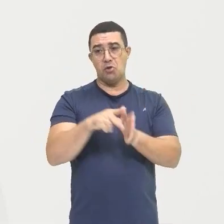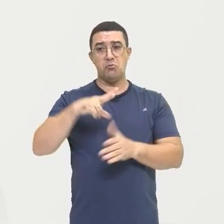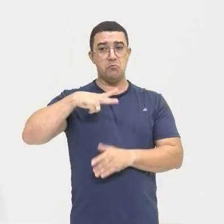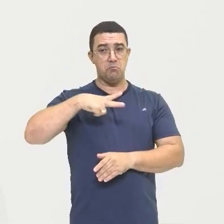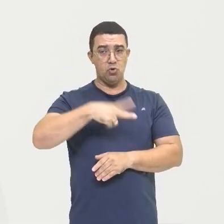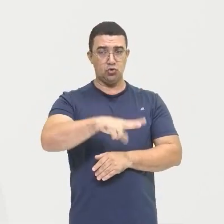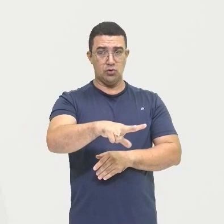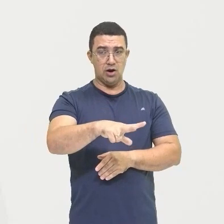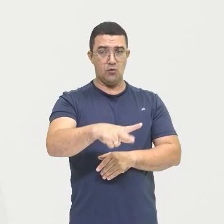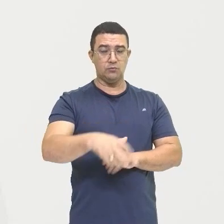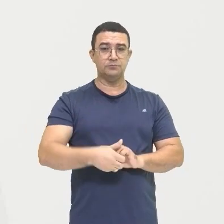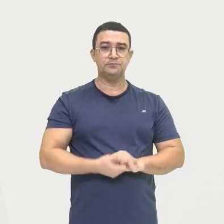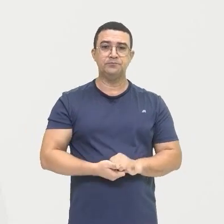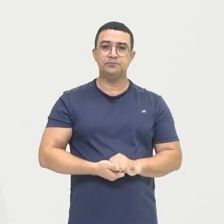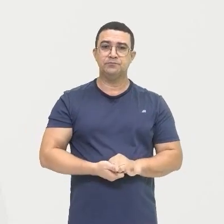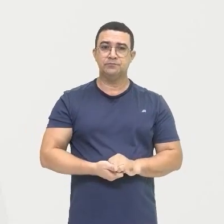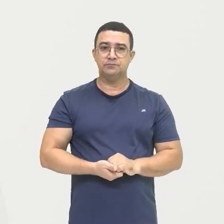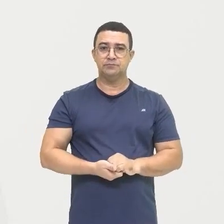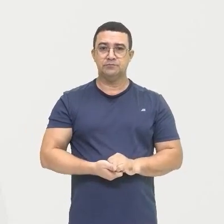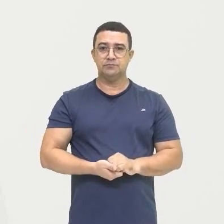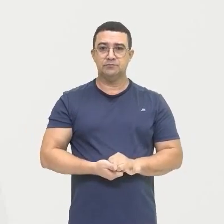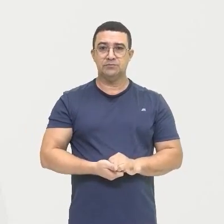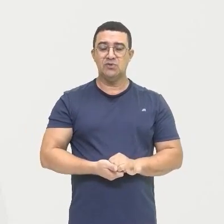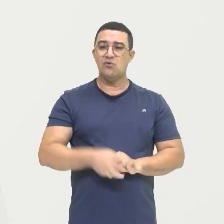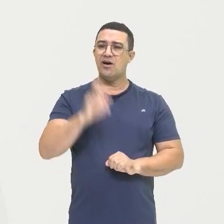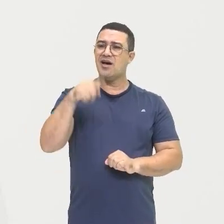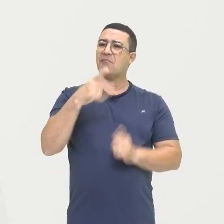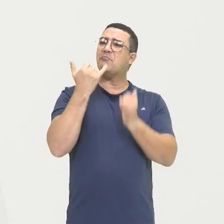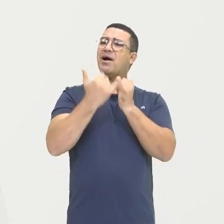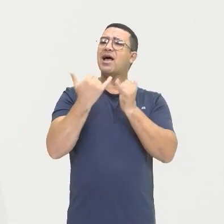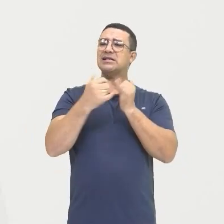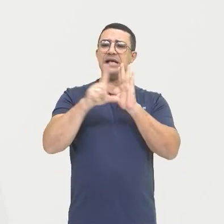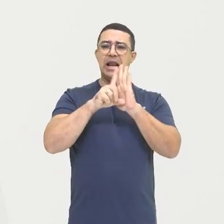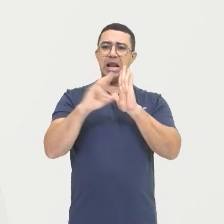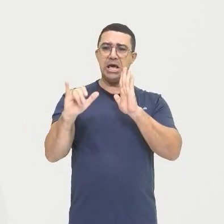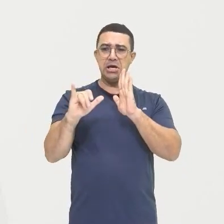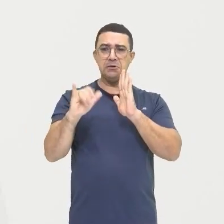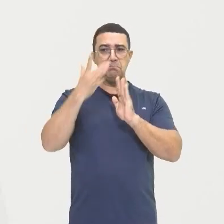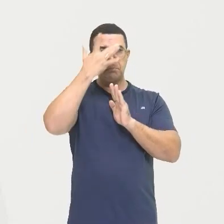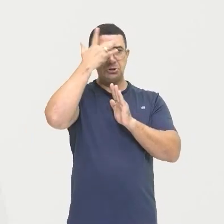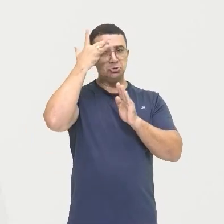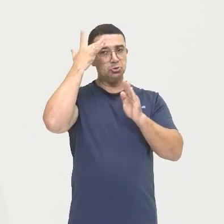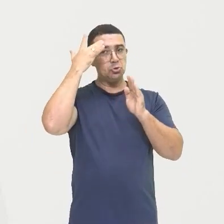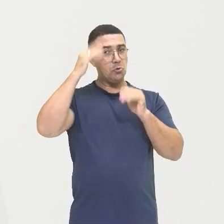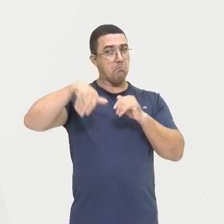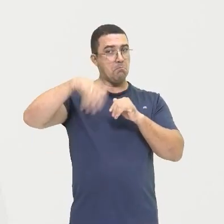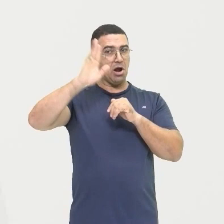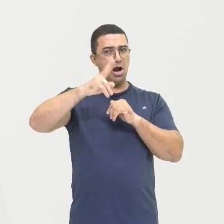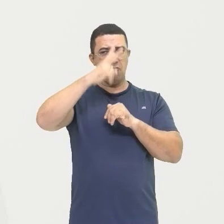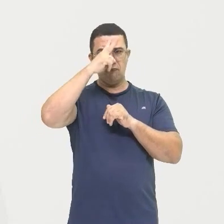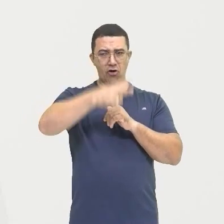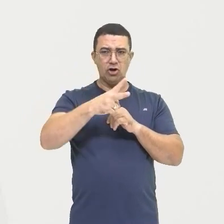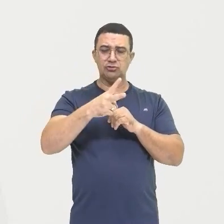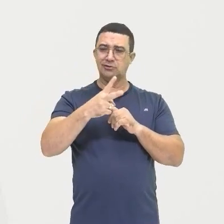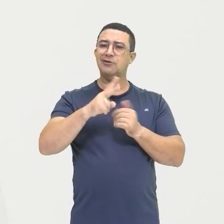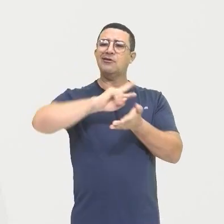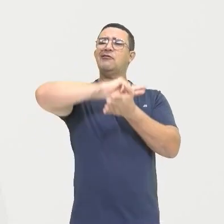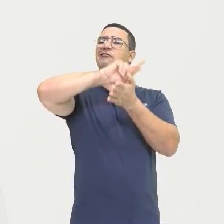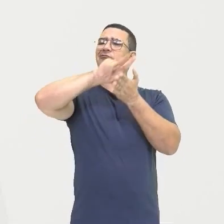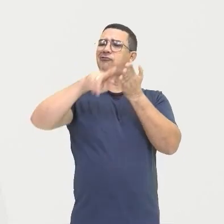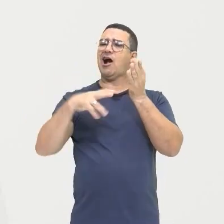ocorreu aí através da lei do mais forte Provocando aí vários assassinatos Gerando